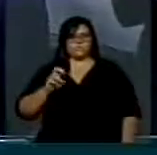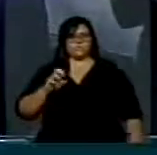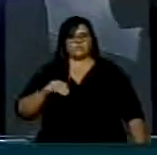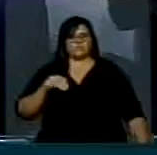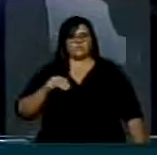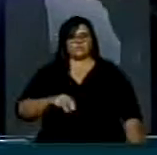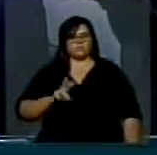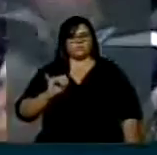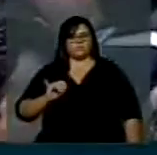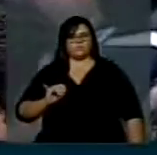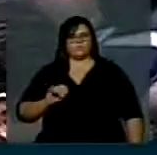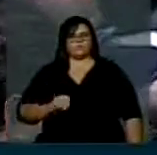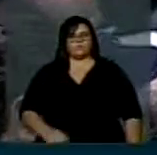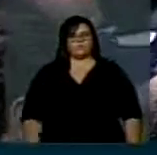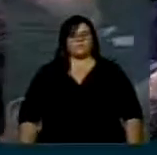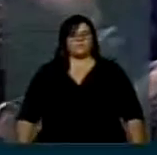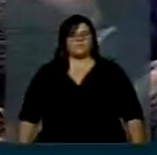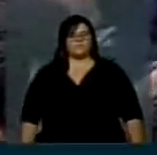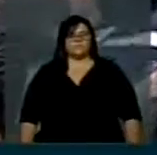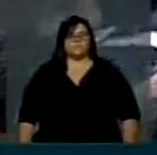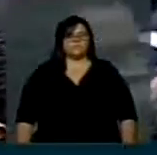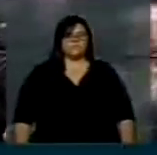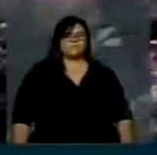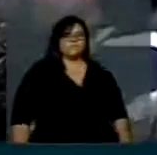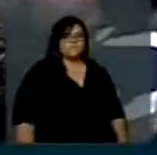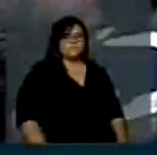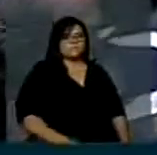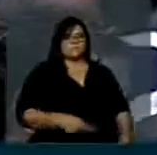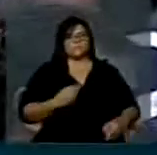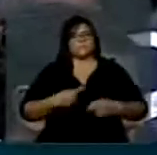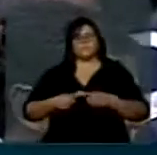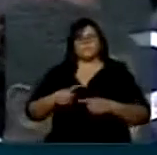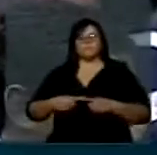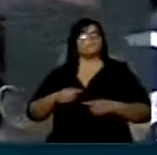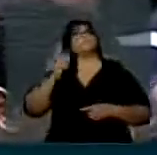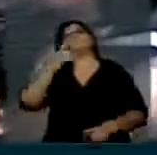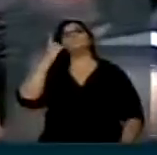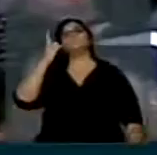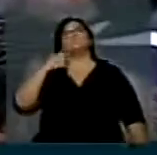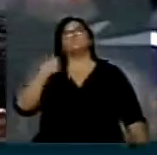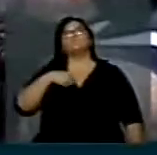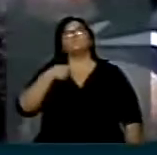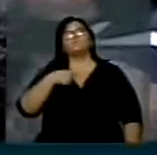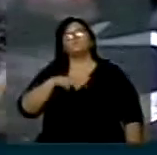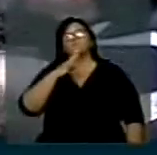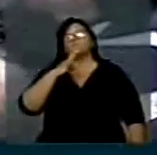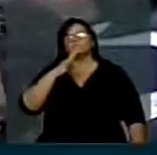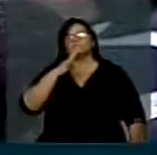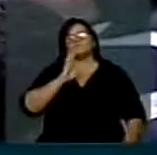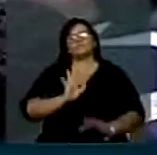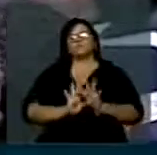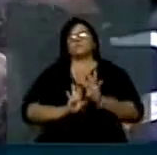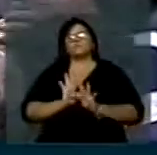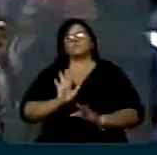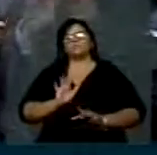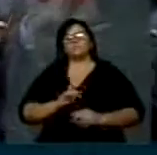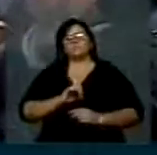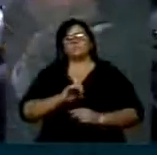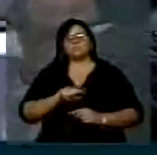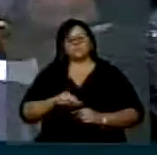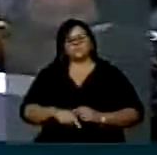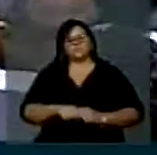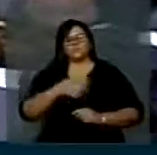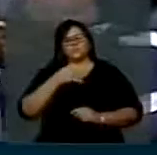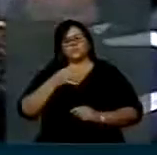Se for necessário, mais. Porque o deputado tem interesse e tem razão em conhecer o texto. Nós temos aqui a